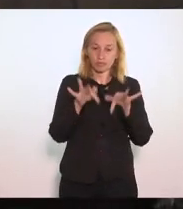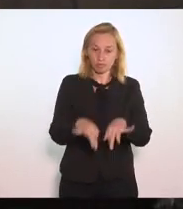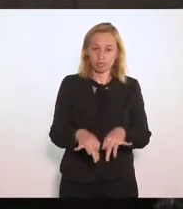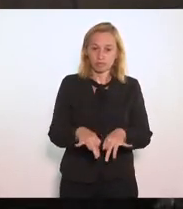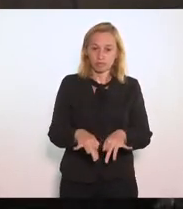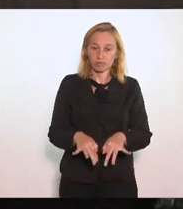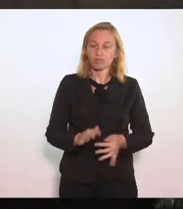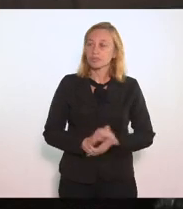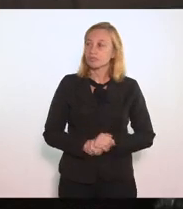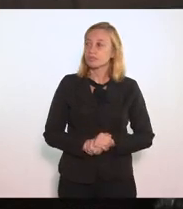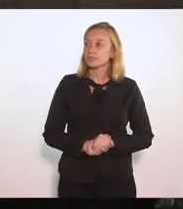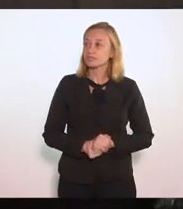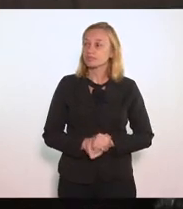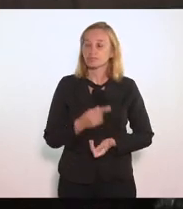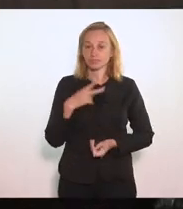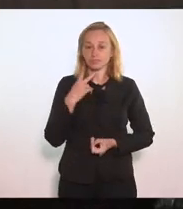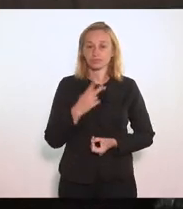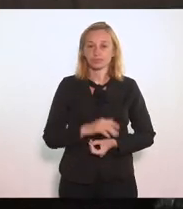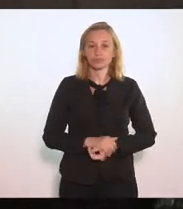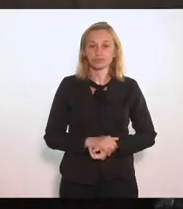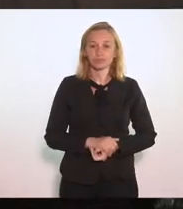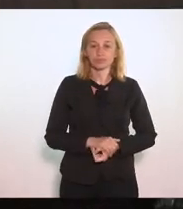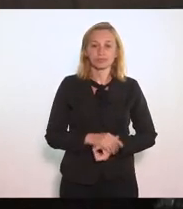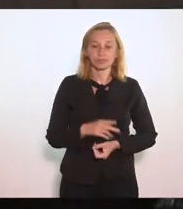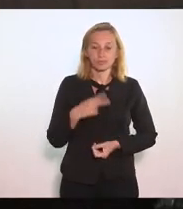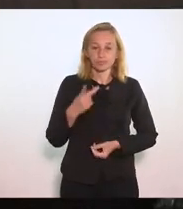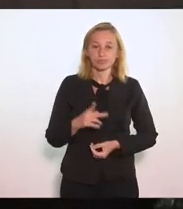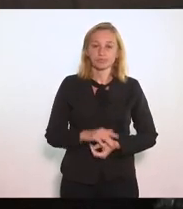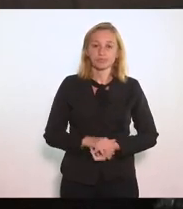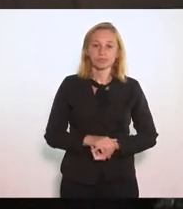essa intervenção E com essa fala Dizer